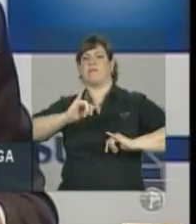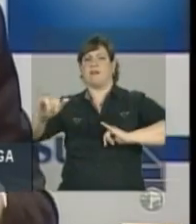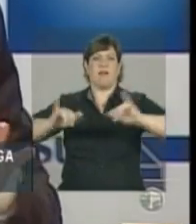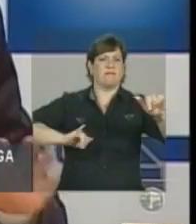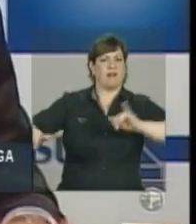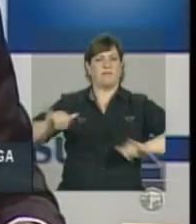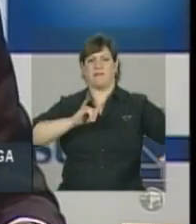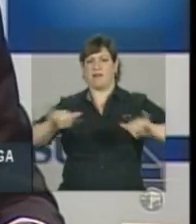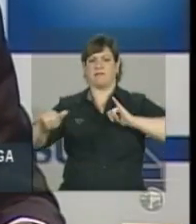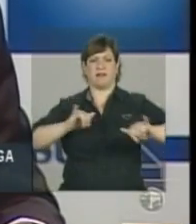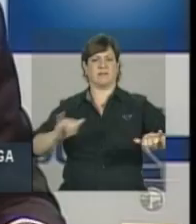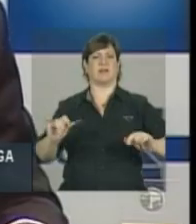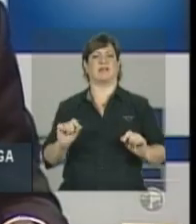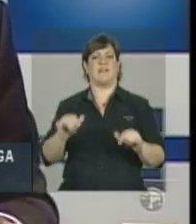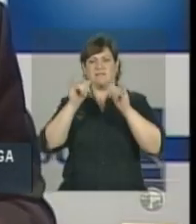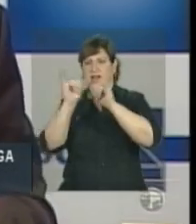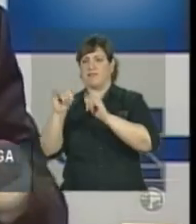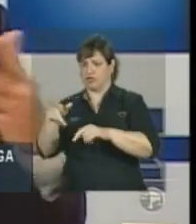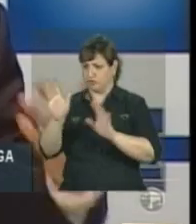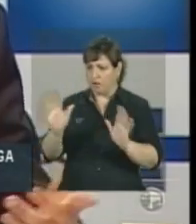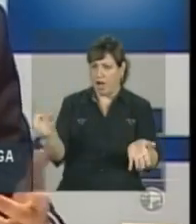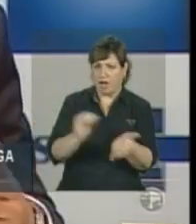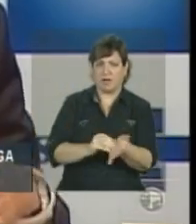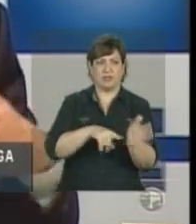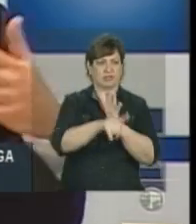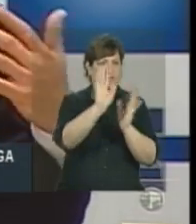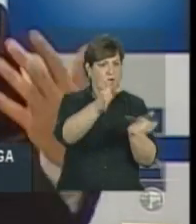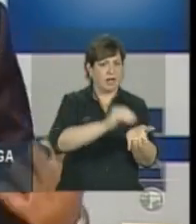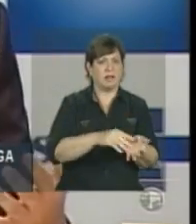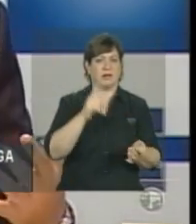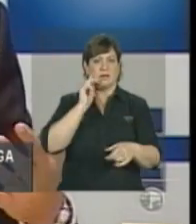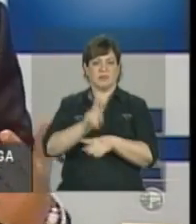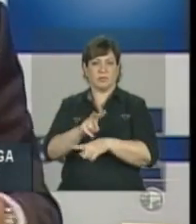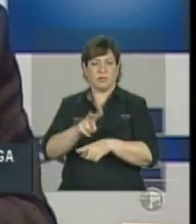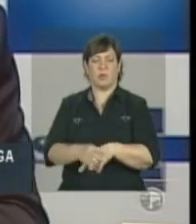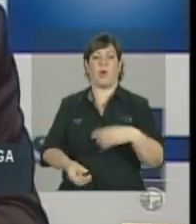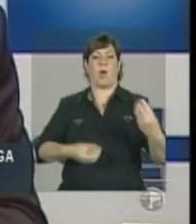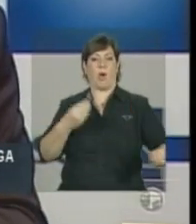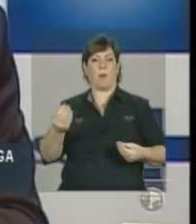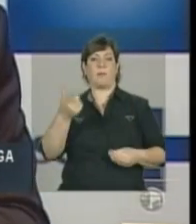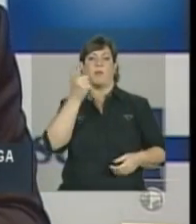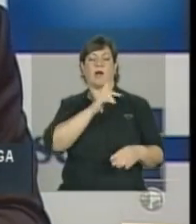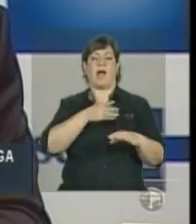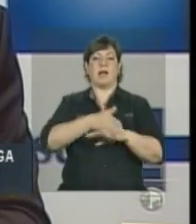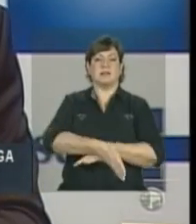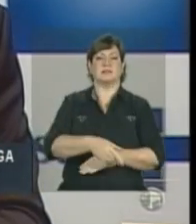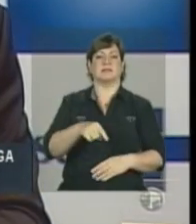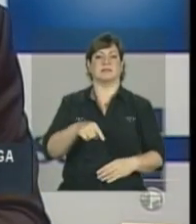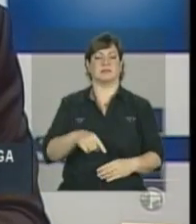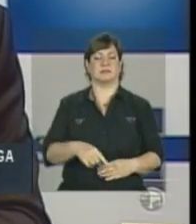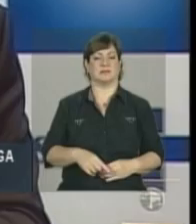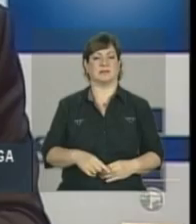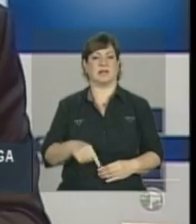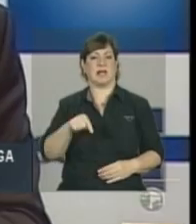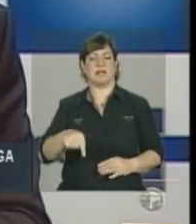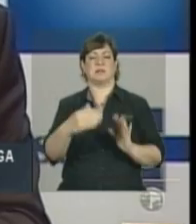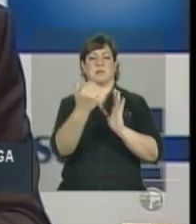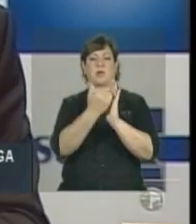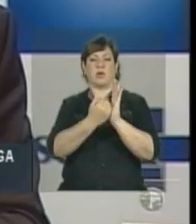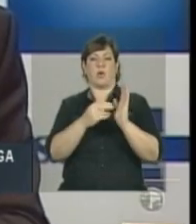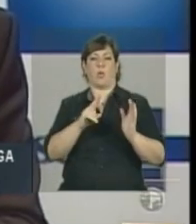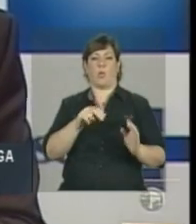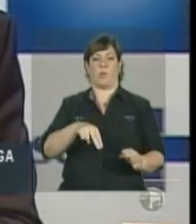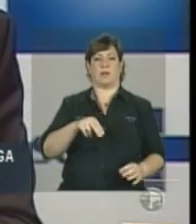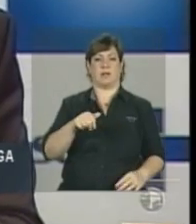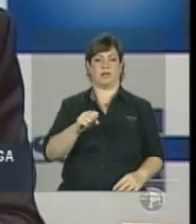Unidade de Saúde, lá, já se inscreveram, estão acompanhando, o acesso a esses programas da